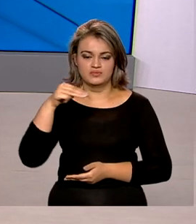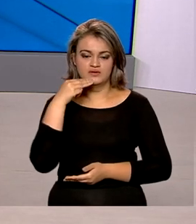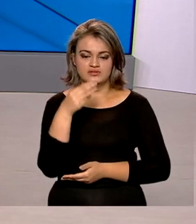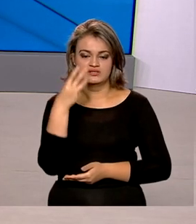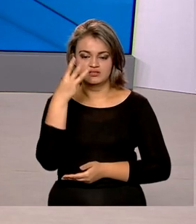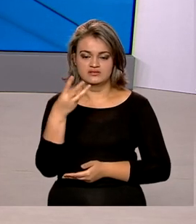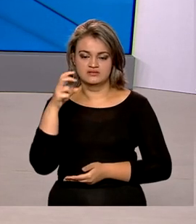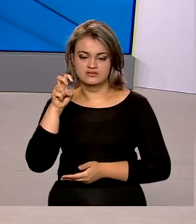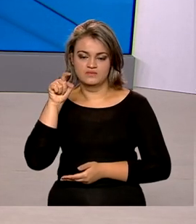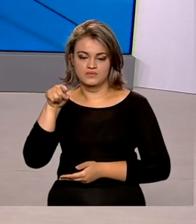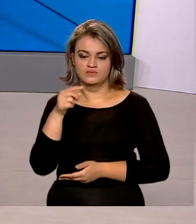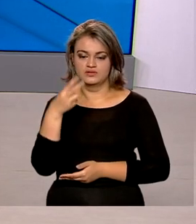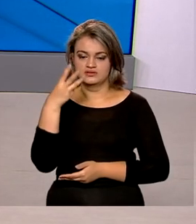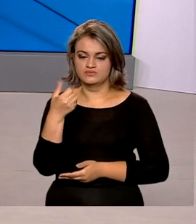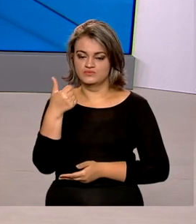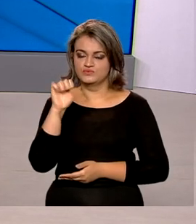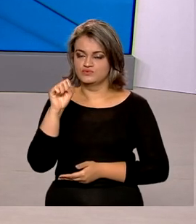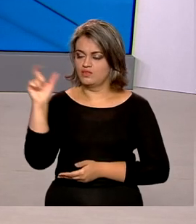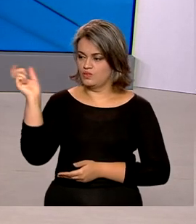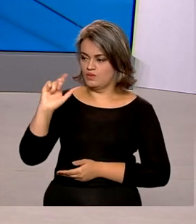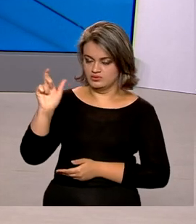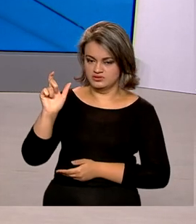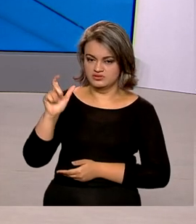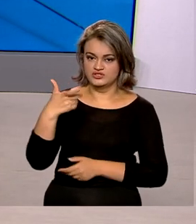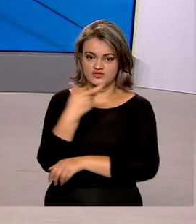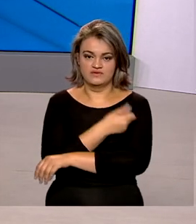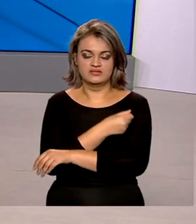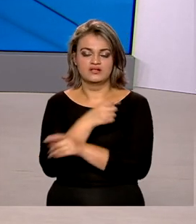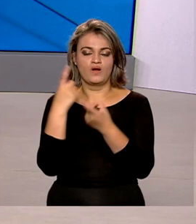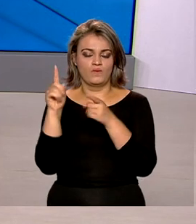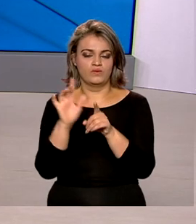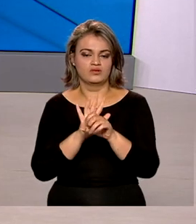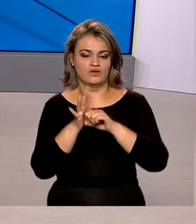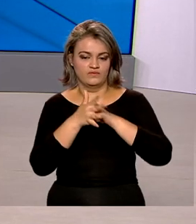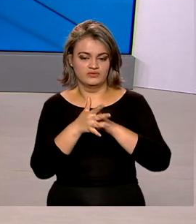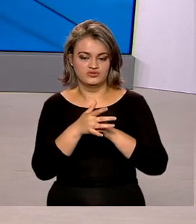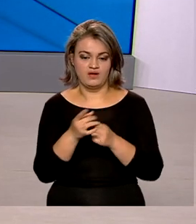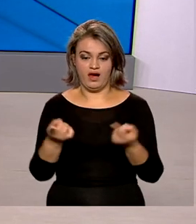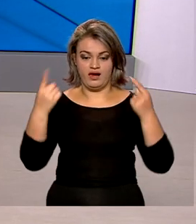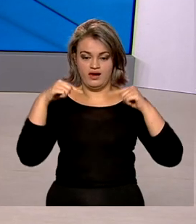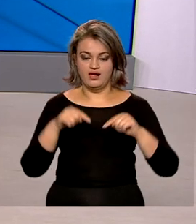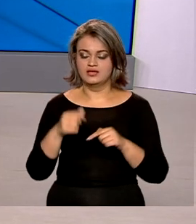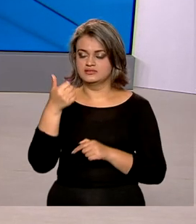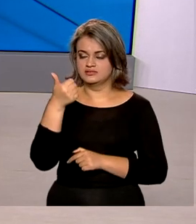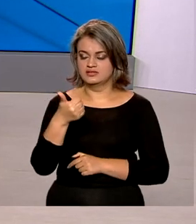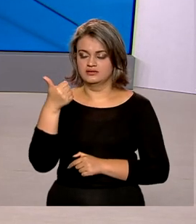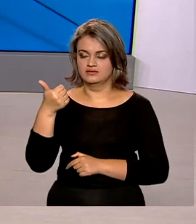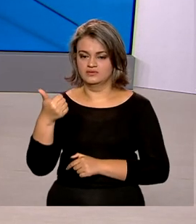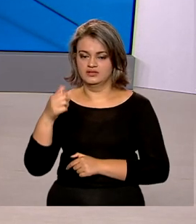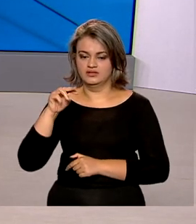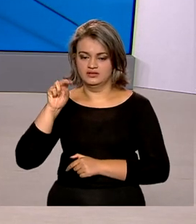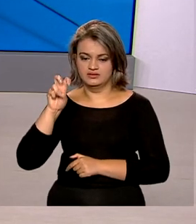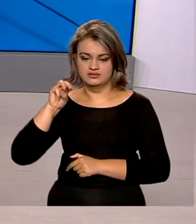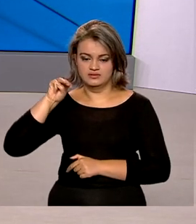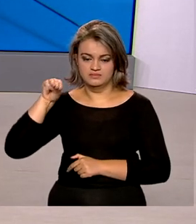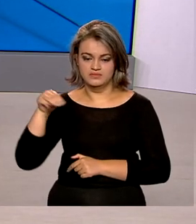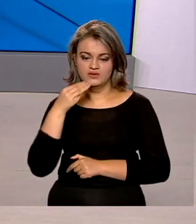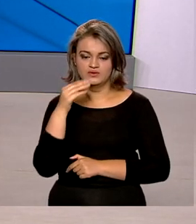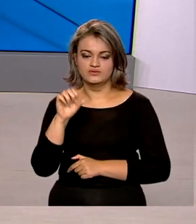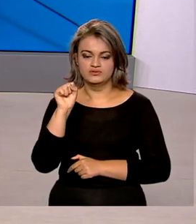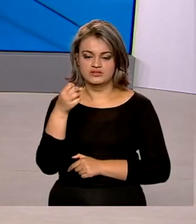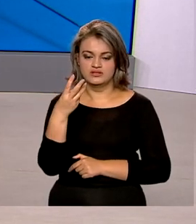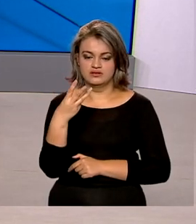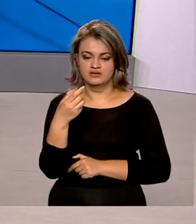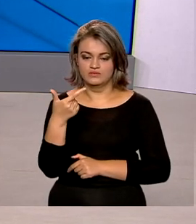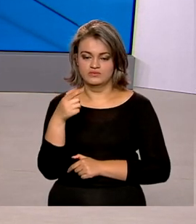335 mil, 318 doses de vacinas contra a Covid. Dessas doses, 115 milhões, 832